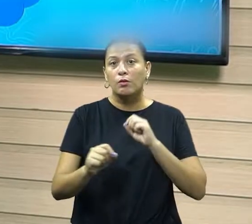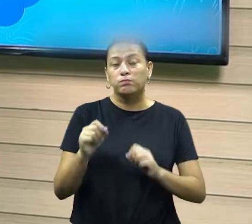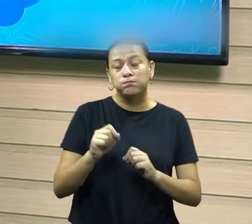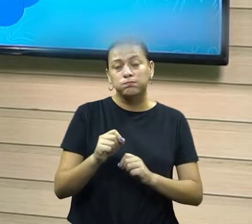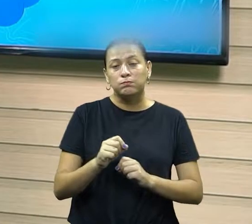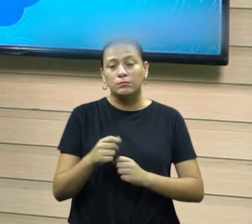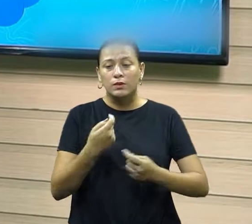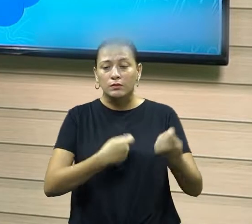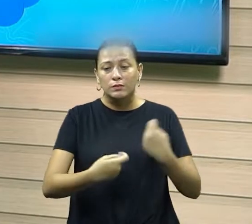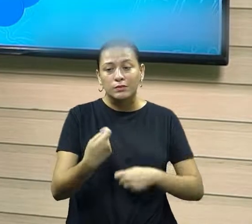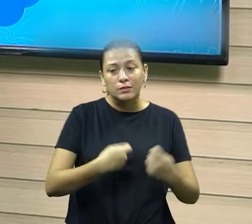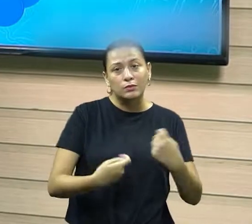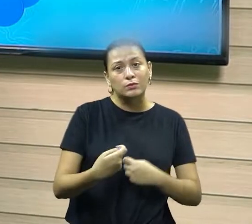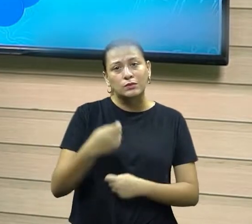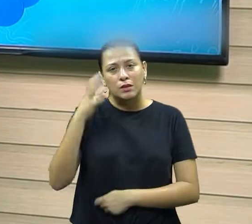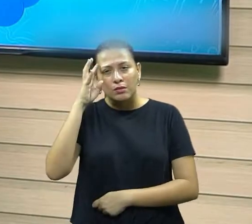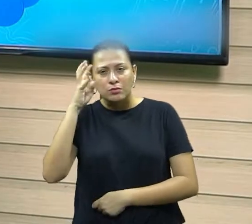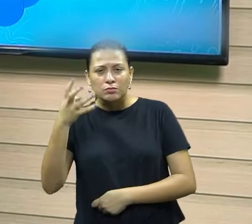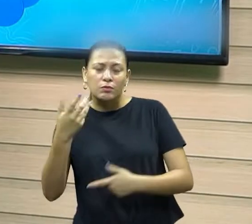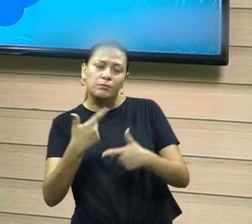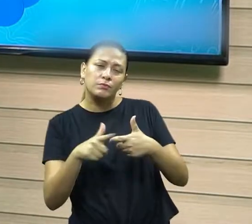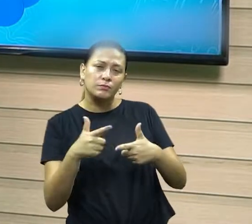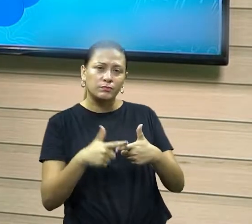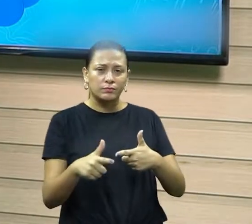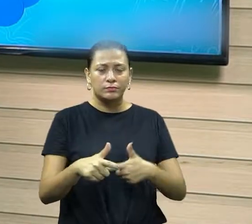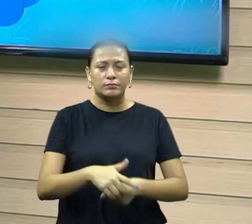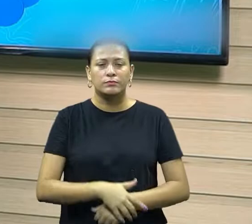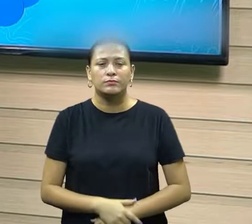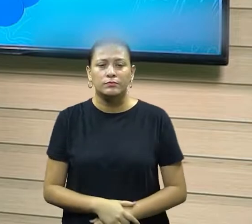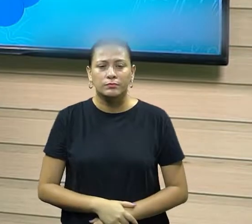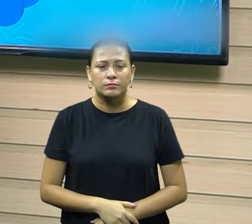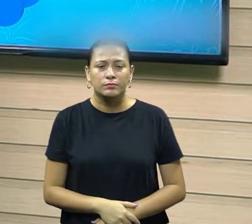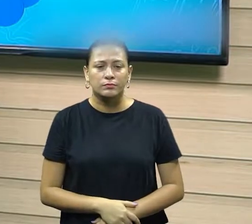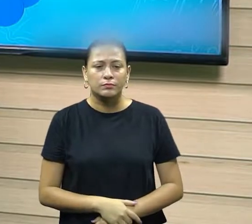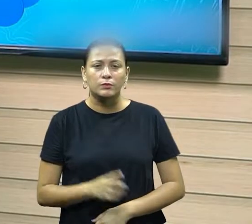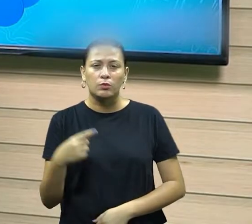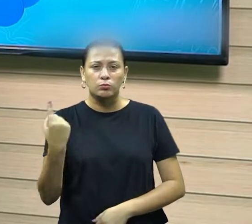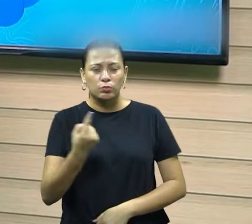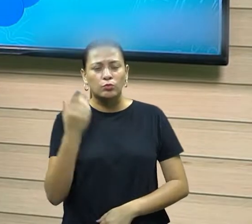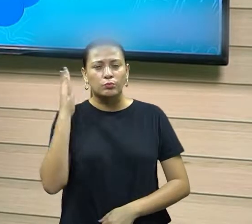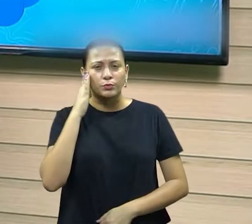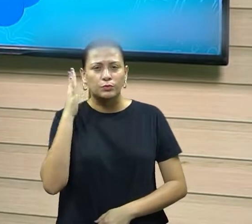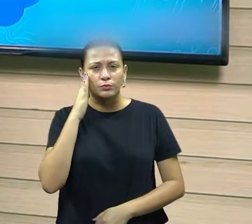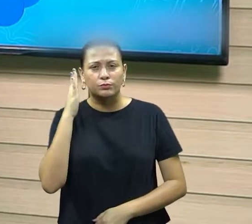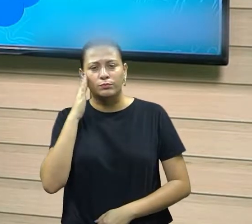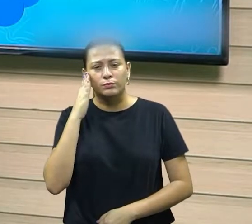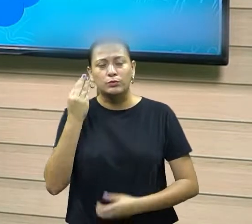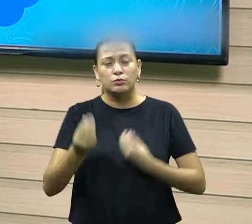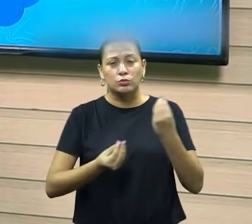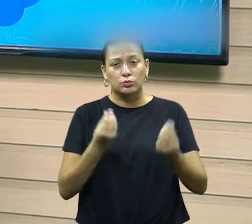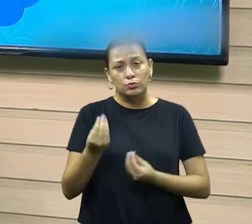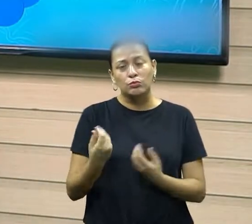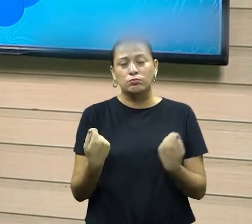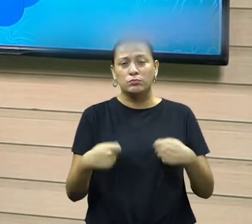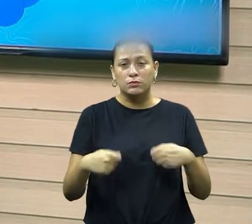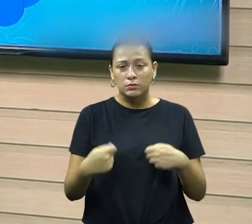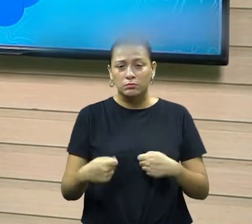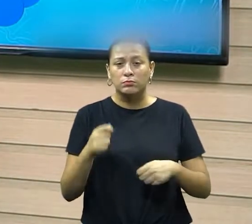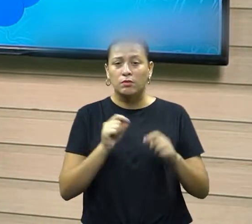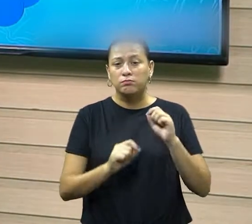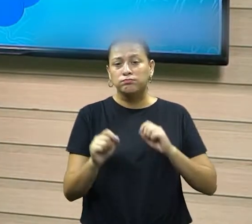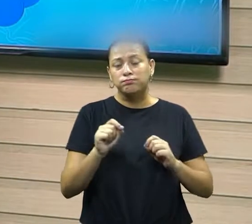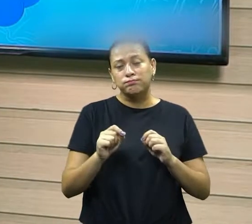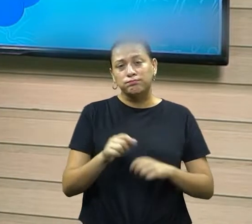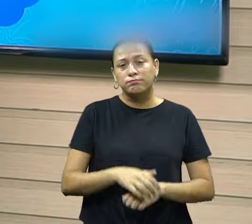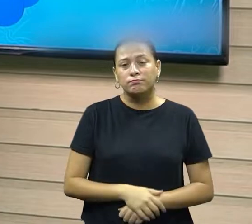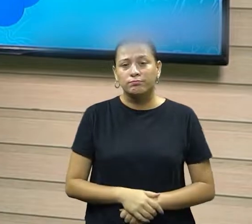problemas. Então, daí, a gente já vai compreendendo, né, de como é necessário que